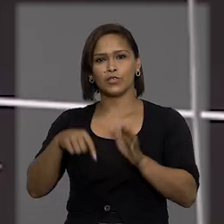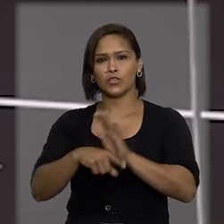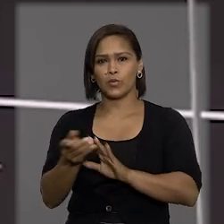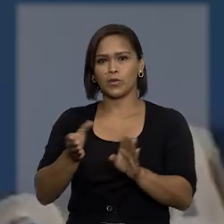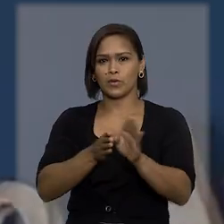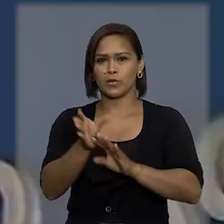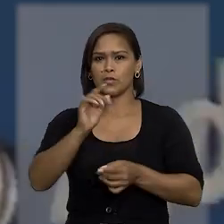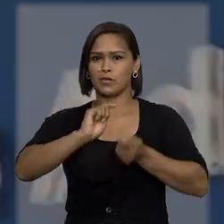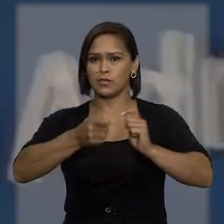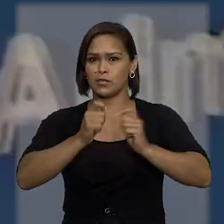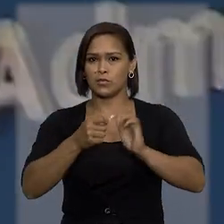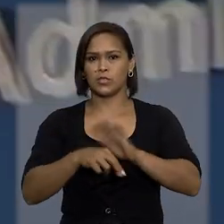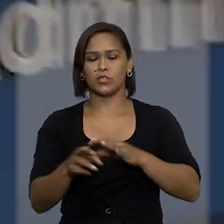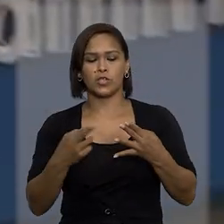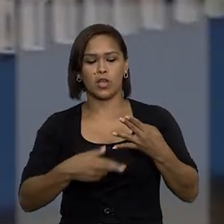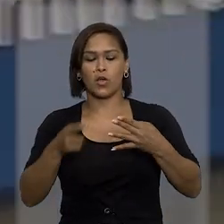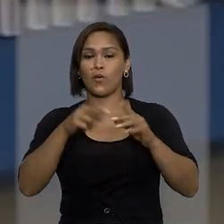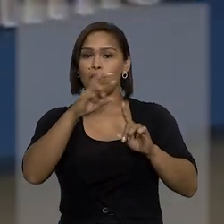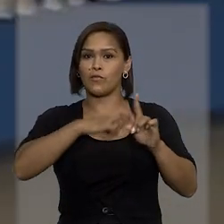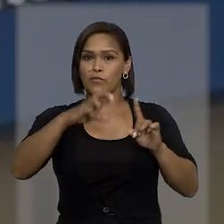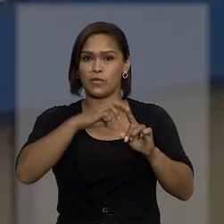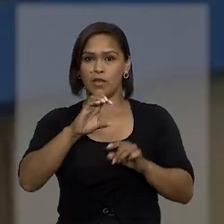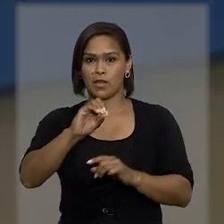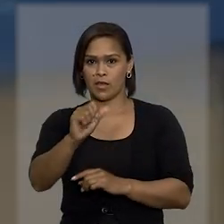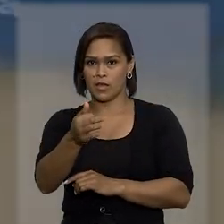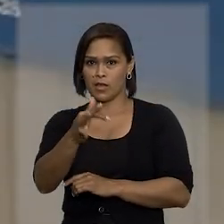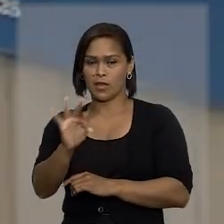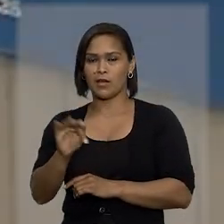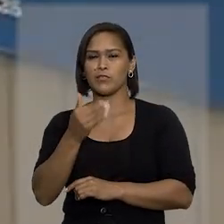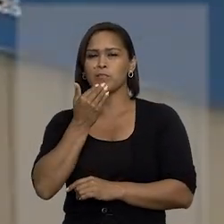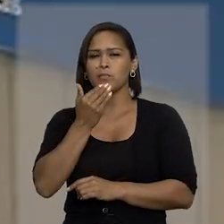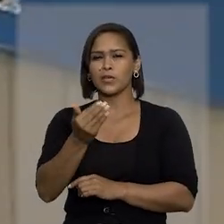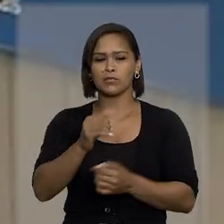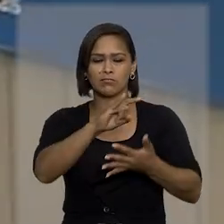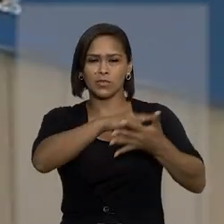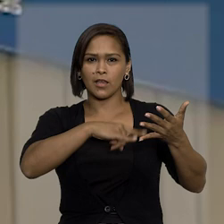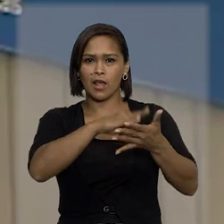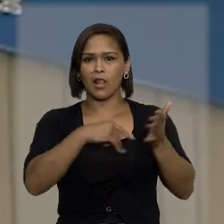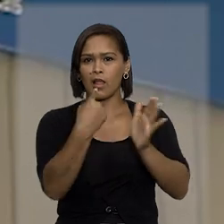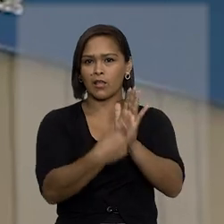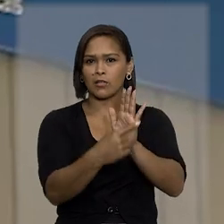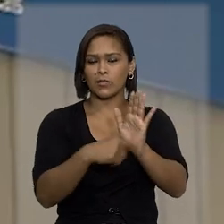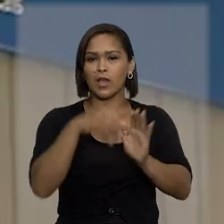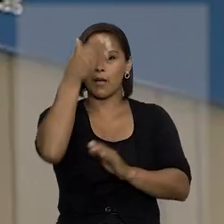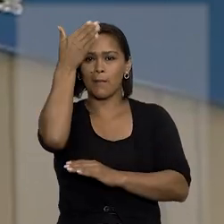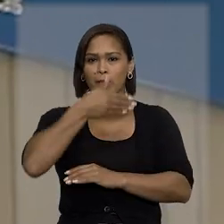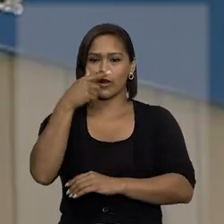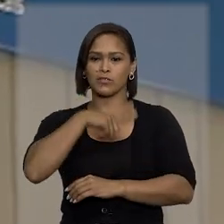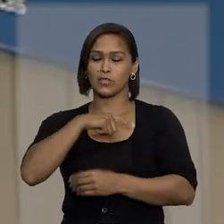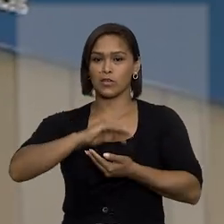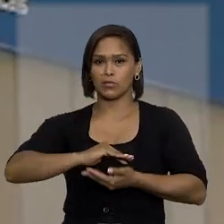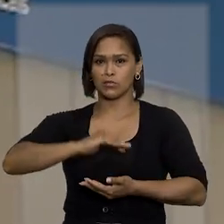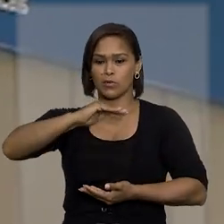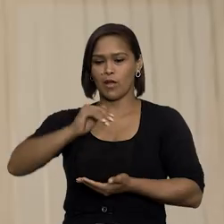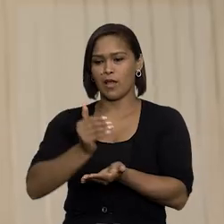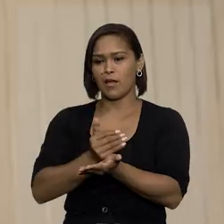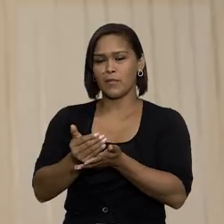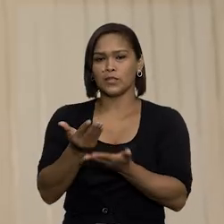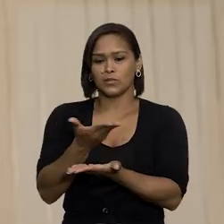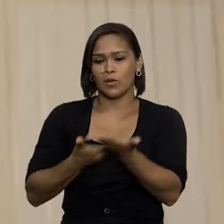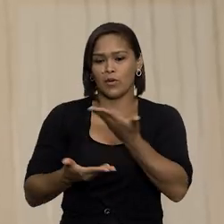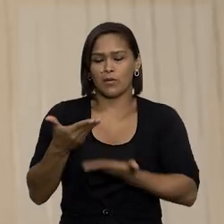Conselho Administrativo de Recursos Fiscais, o CARF, pedia a declaração de nulidade das provas obtidas a partir do